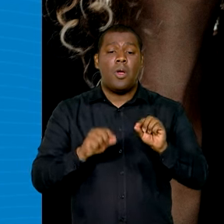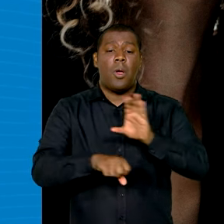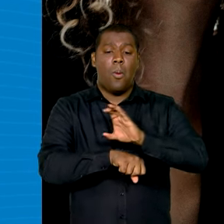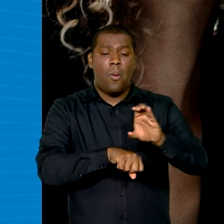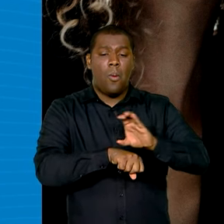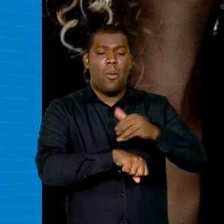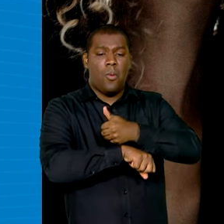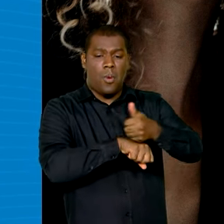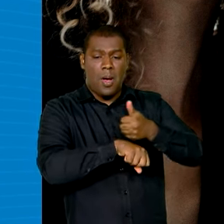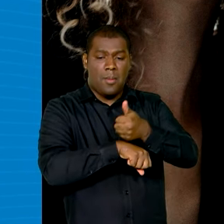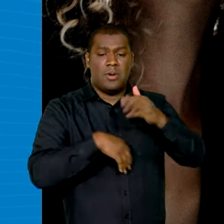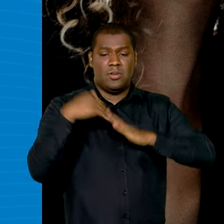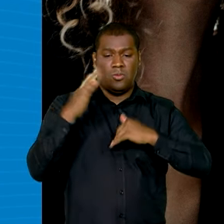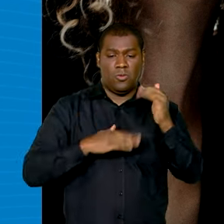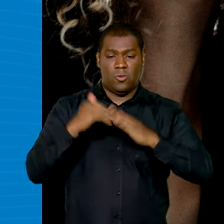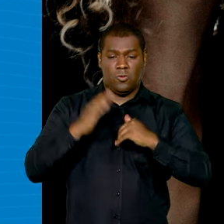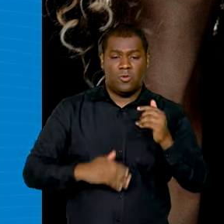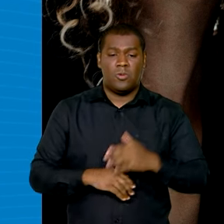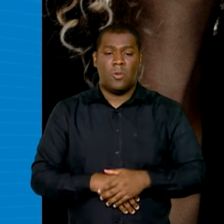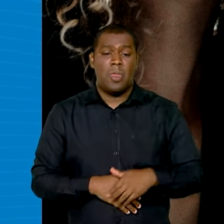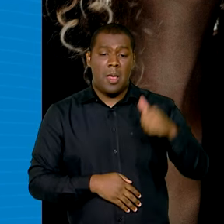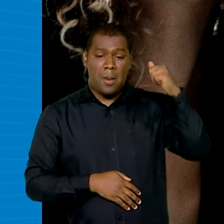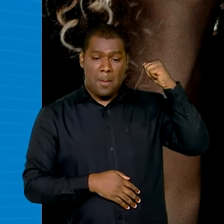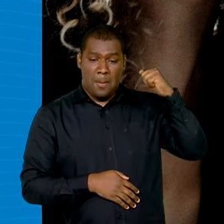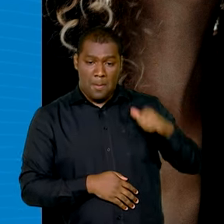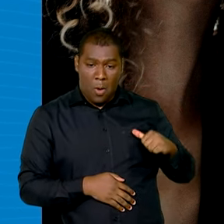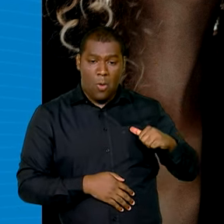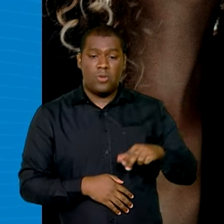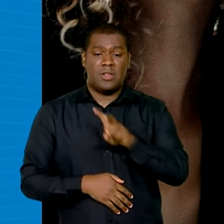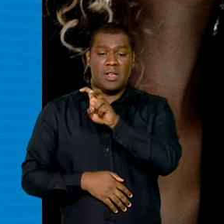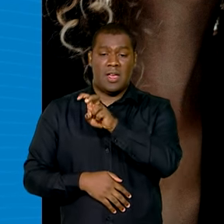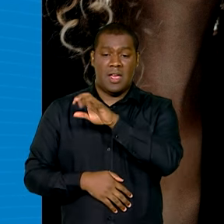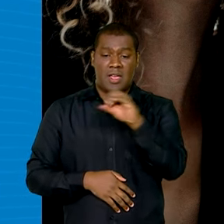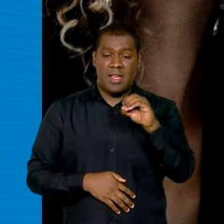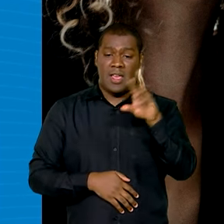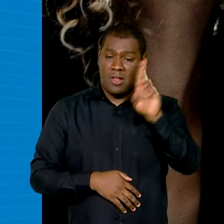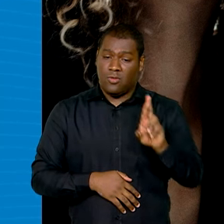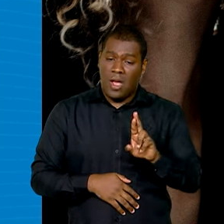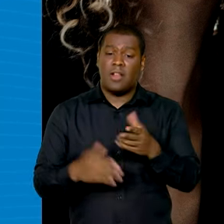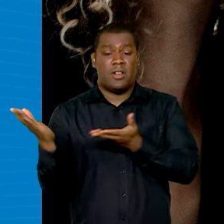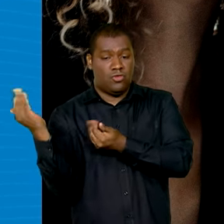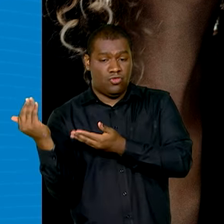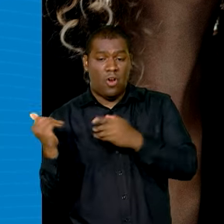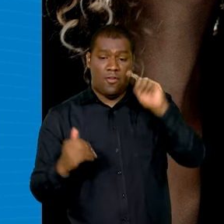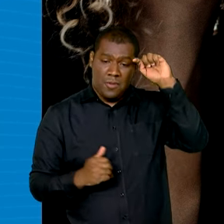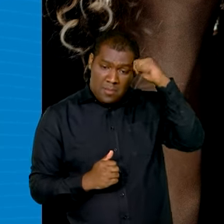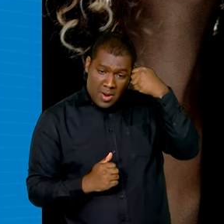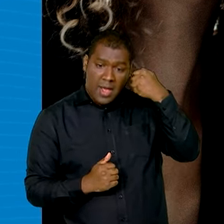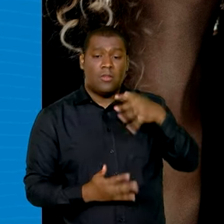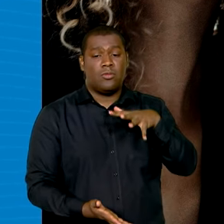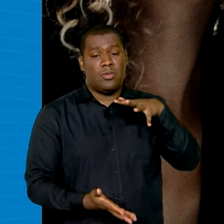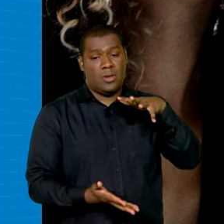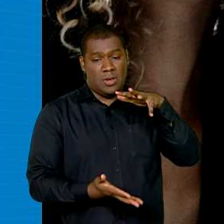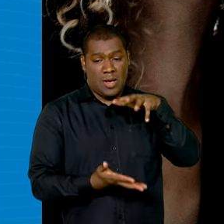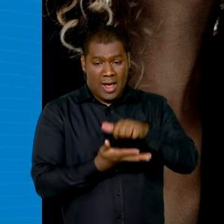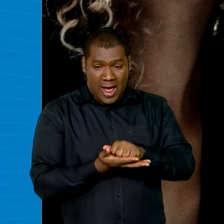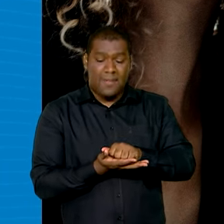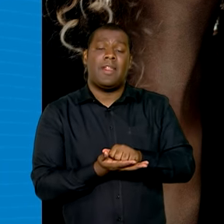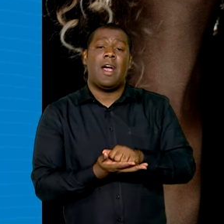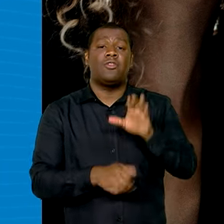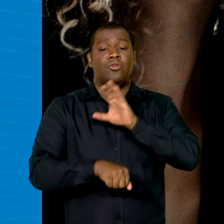capacitação profissional, bolsas de R$ 500 para jovens negros inscritos em cursos